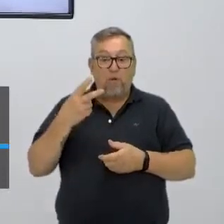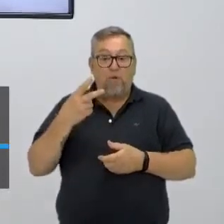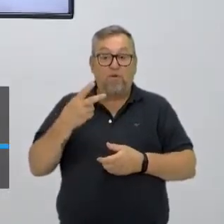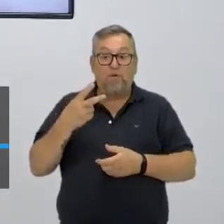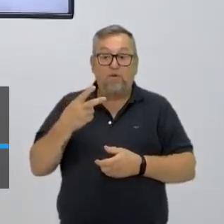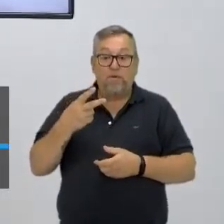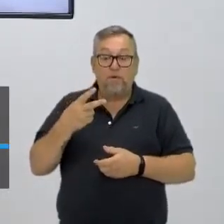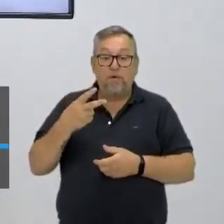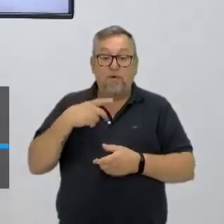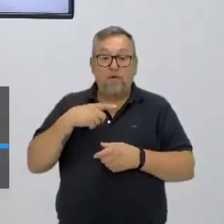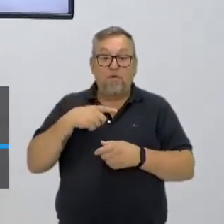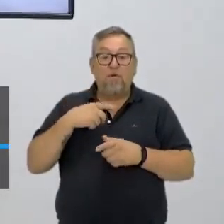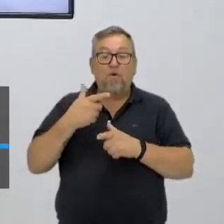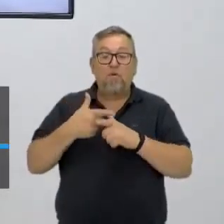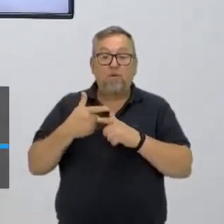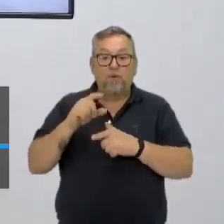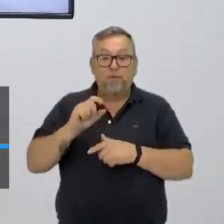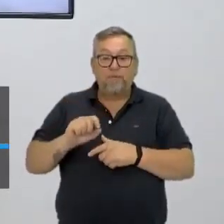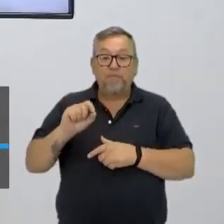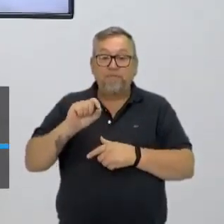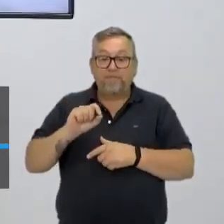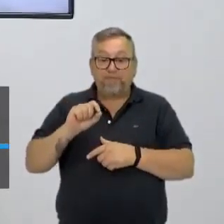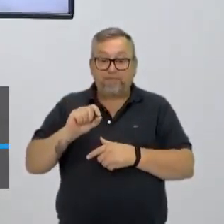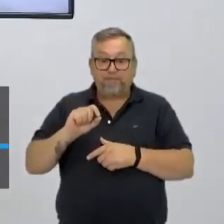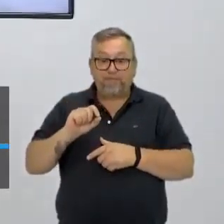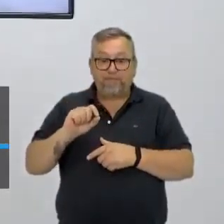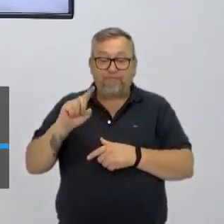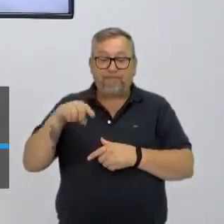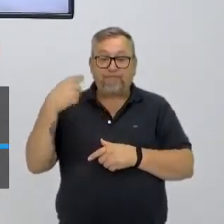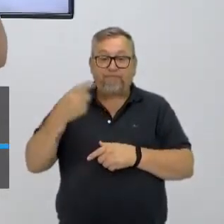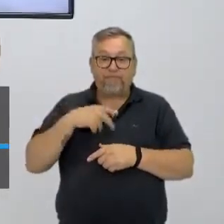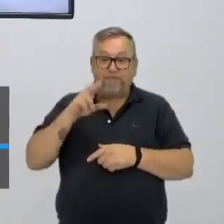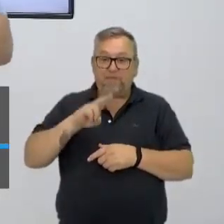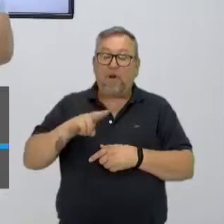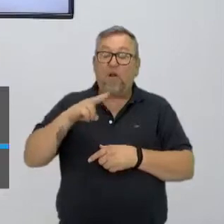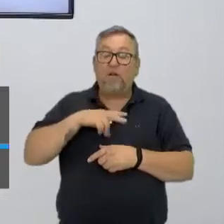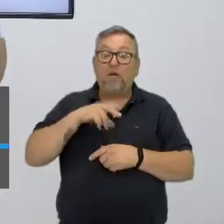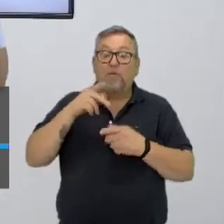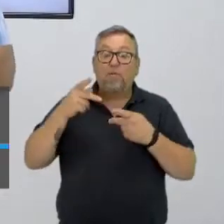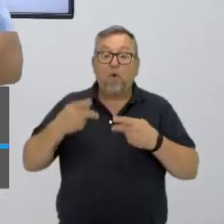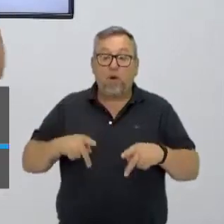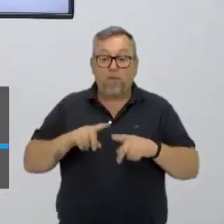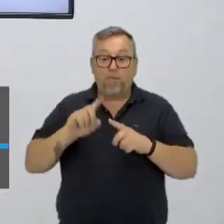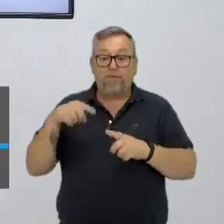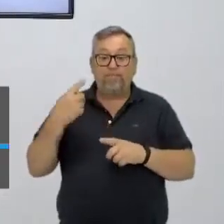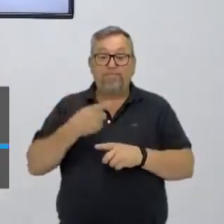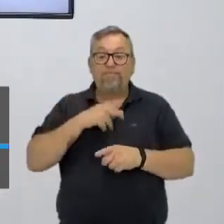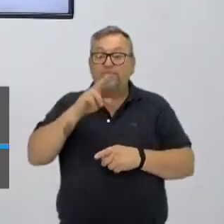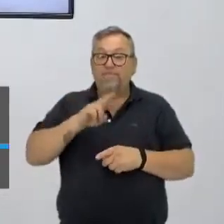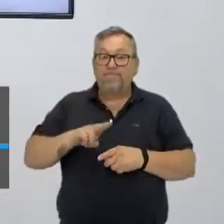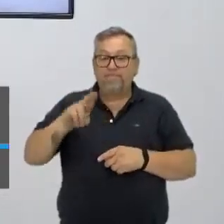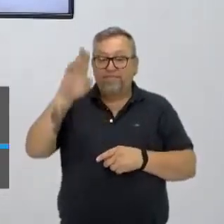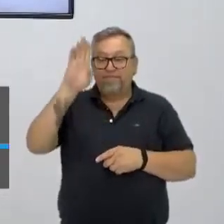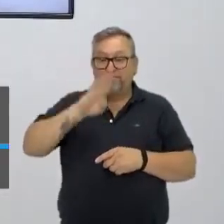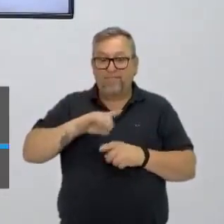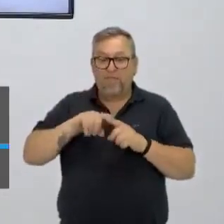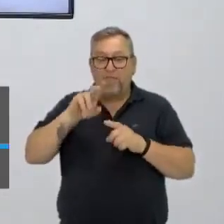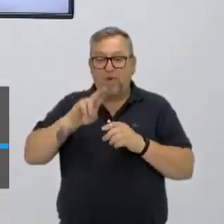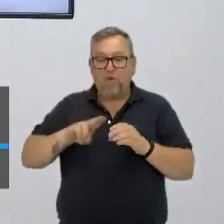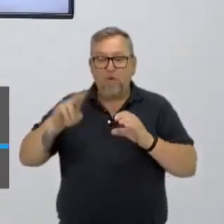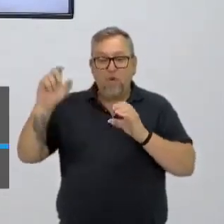programinhas aí free para a gente usar, para a gente entender um pouquinho sobre essas questões do efeito